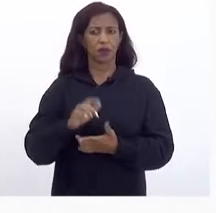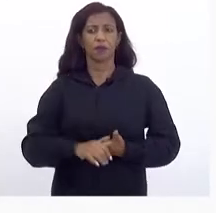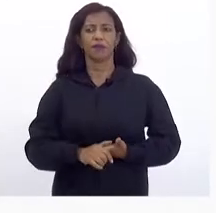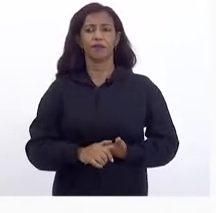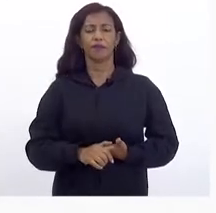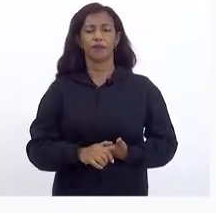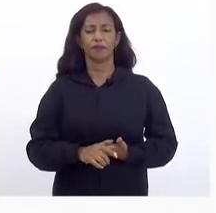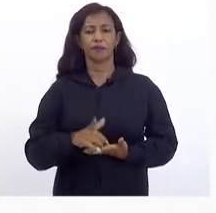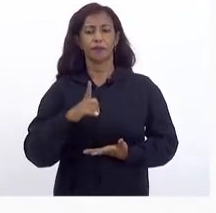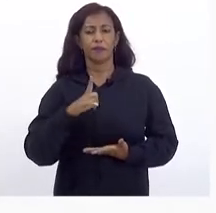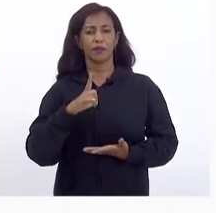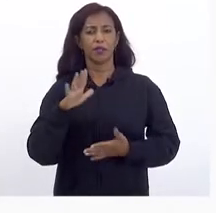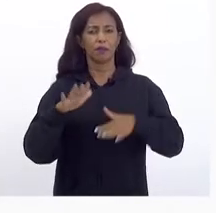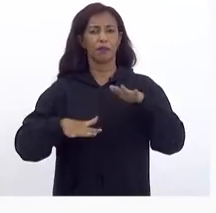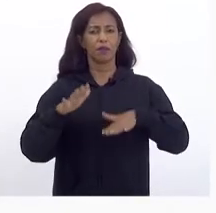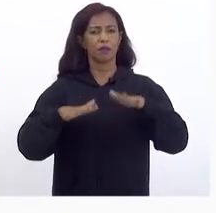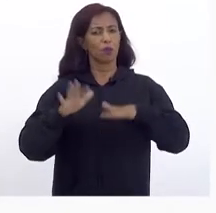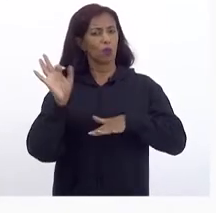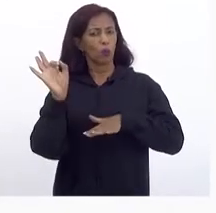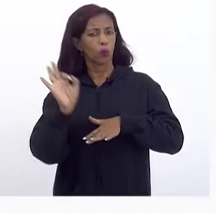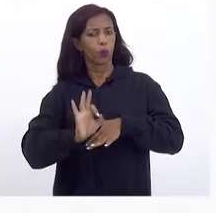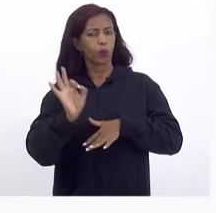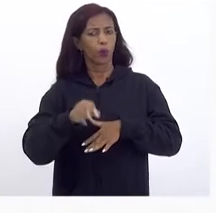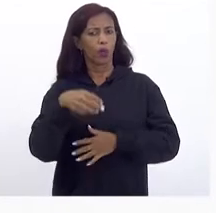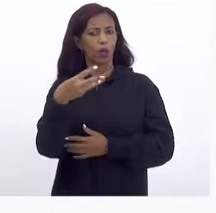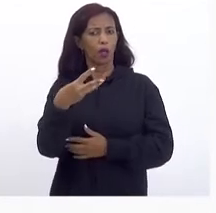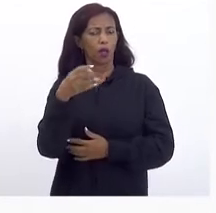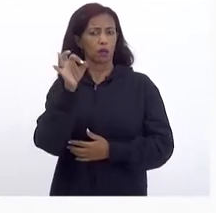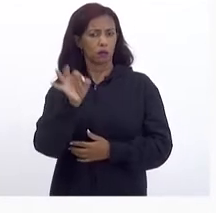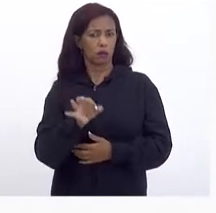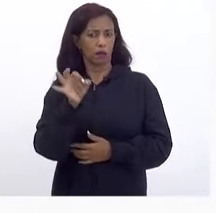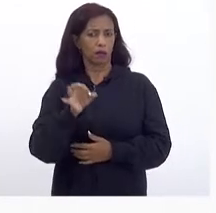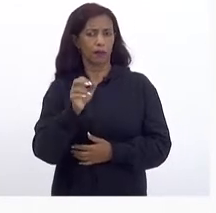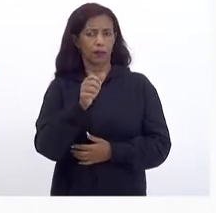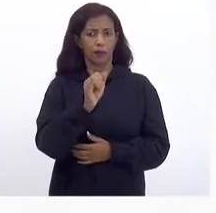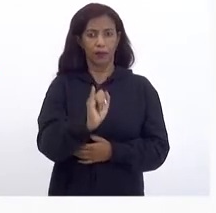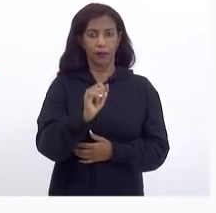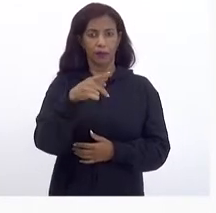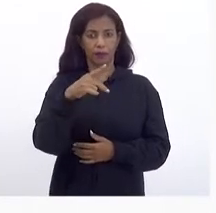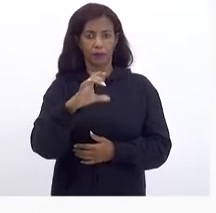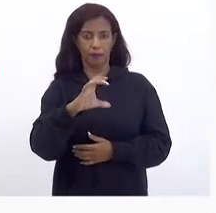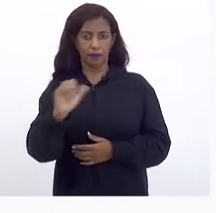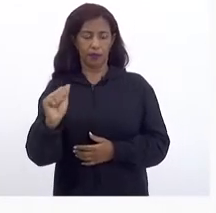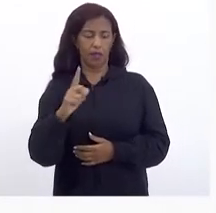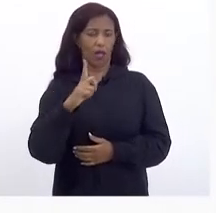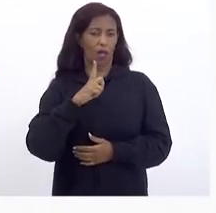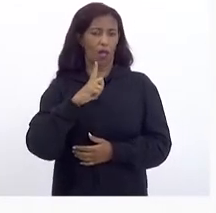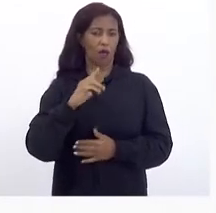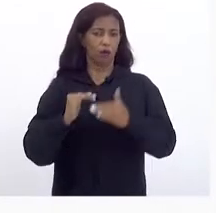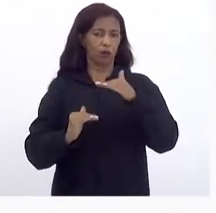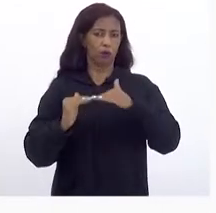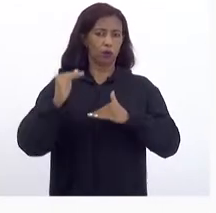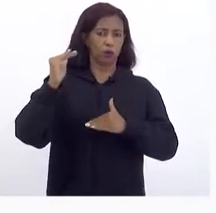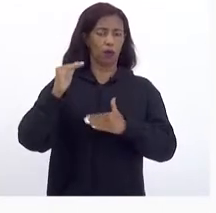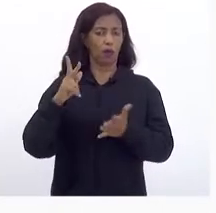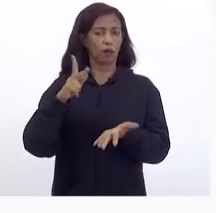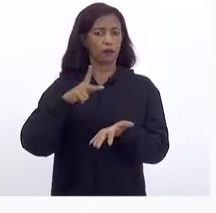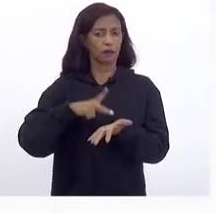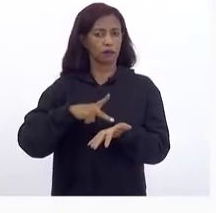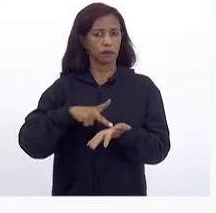a gente Tem uma Expectativa De inflação De 3% Pelo IPCA Eu terei Um crescimento Real